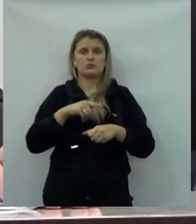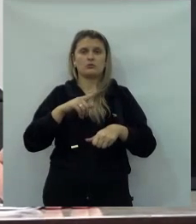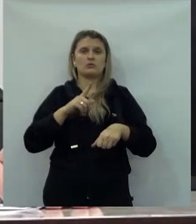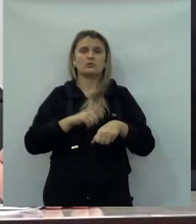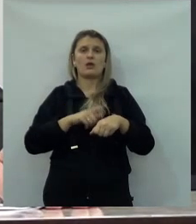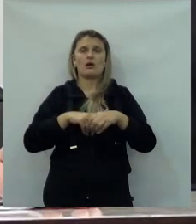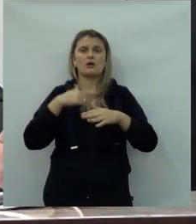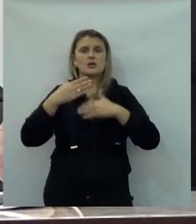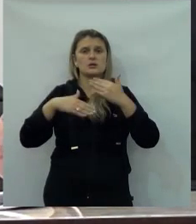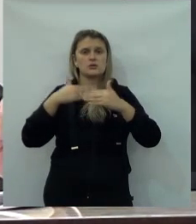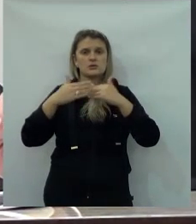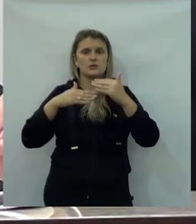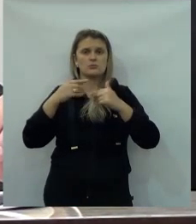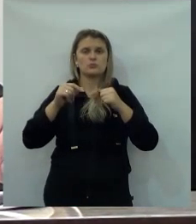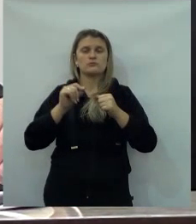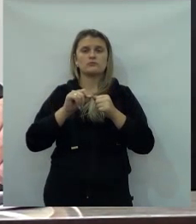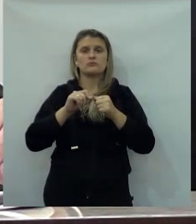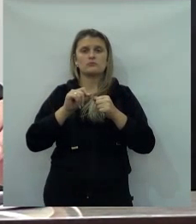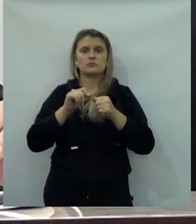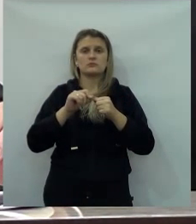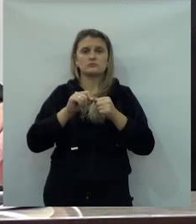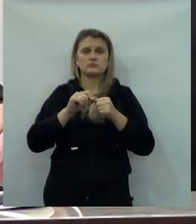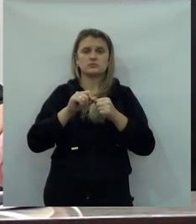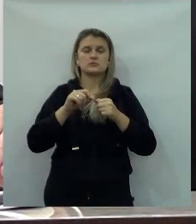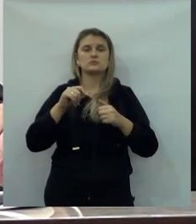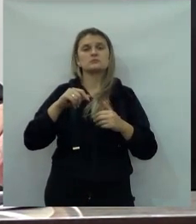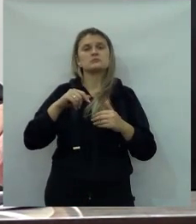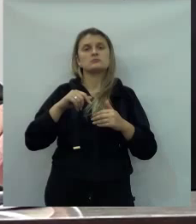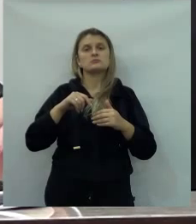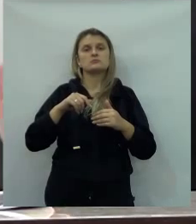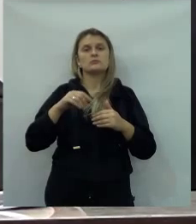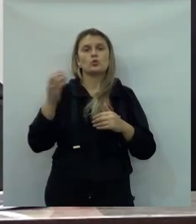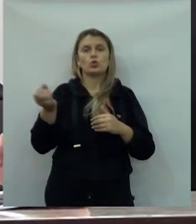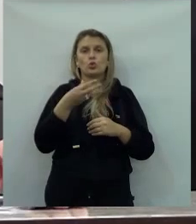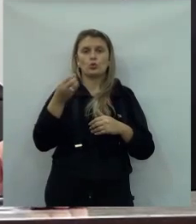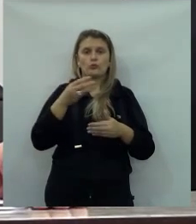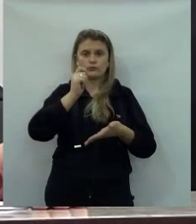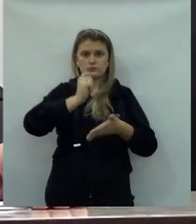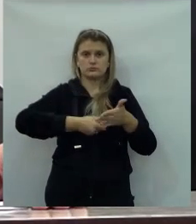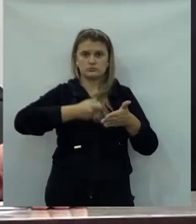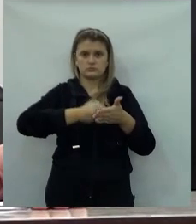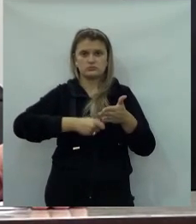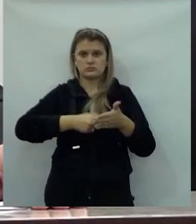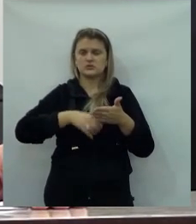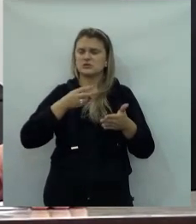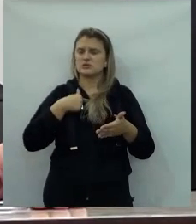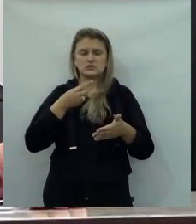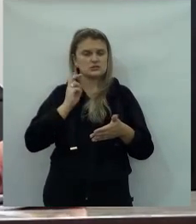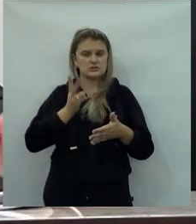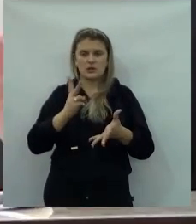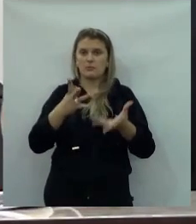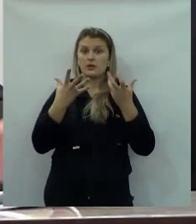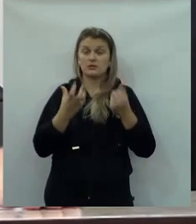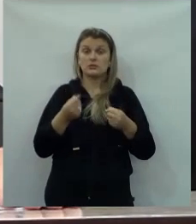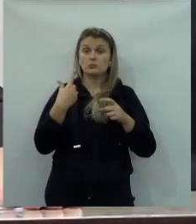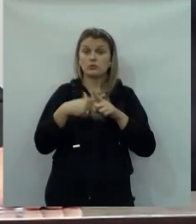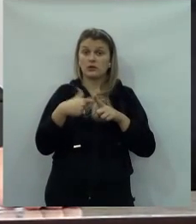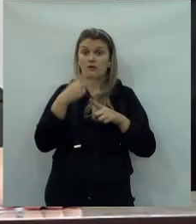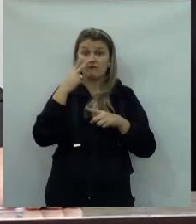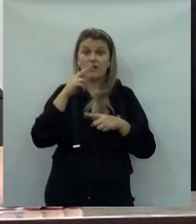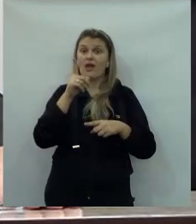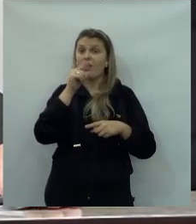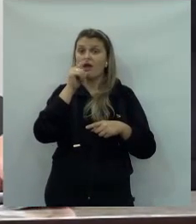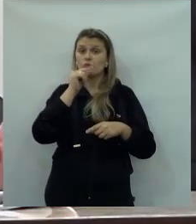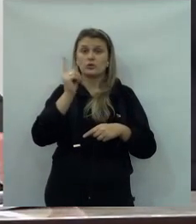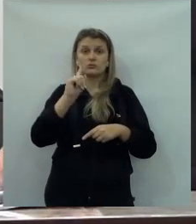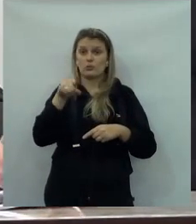Acompanhei o desenvolvimento do processo de renovação